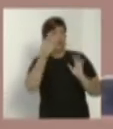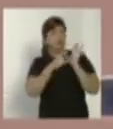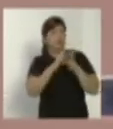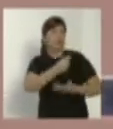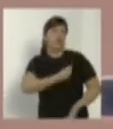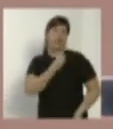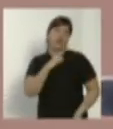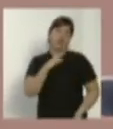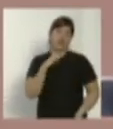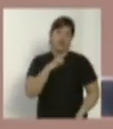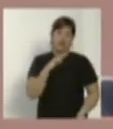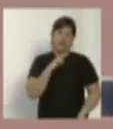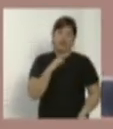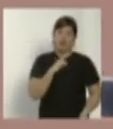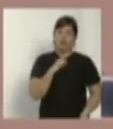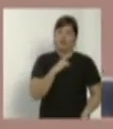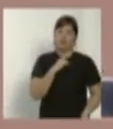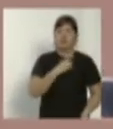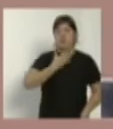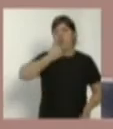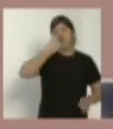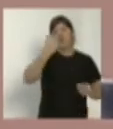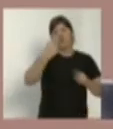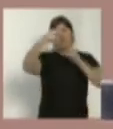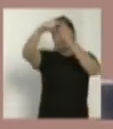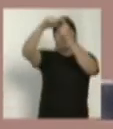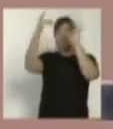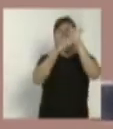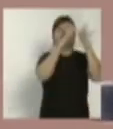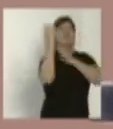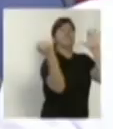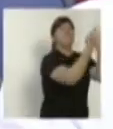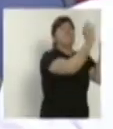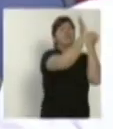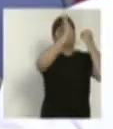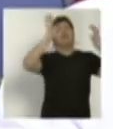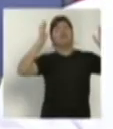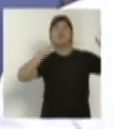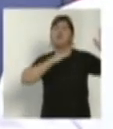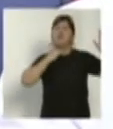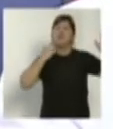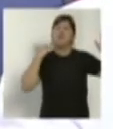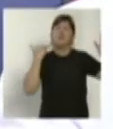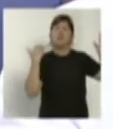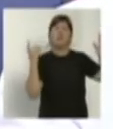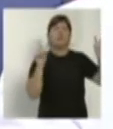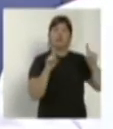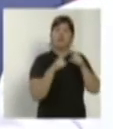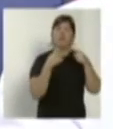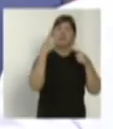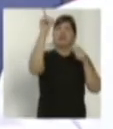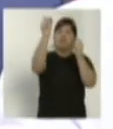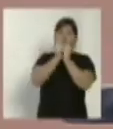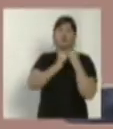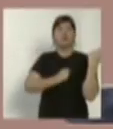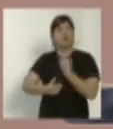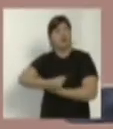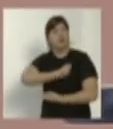Muito melhor do que na cruz, mas caminhando entre nós o tempo todo. Antes, durante, depois,